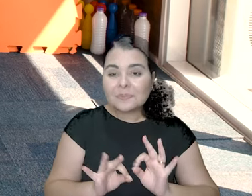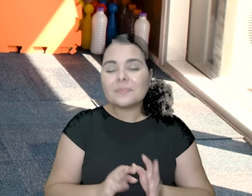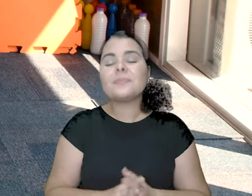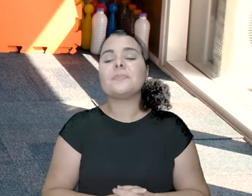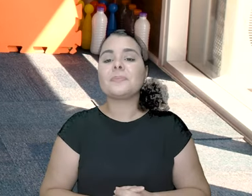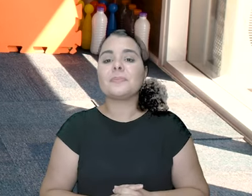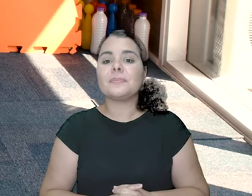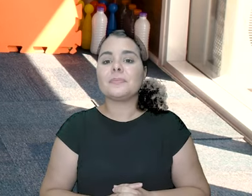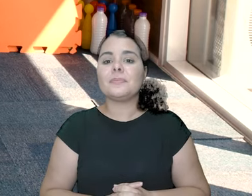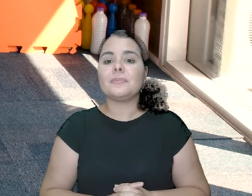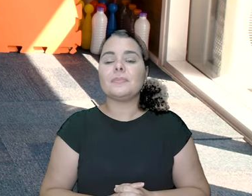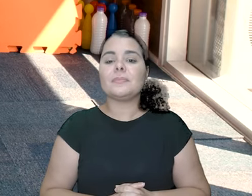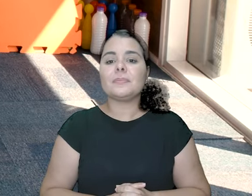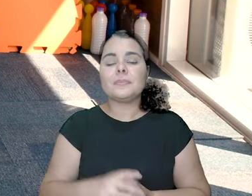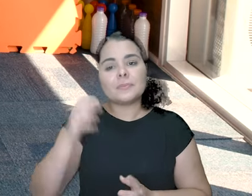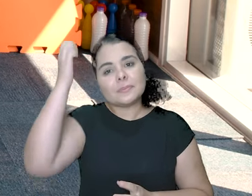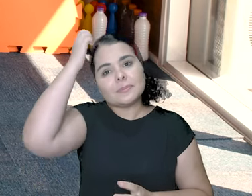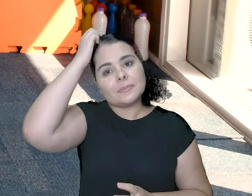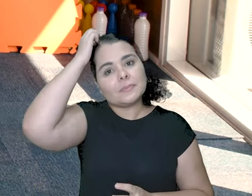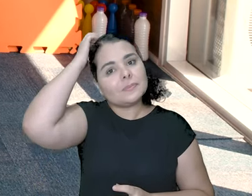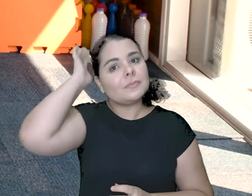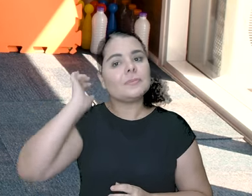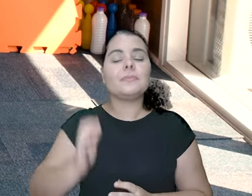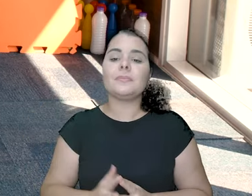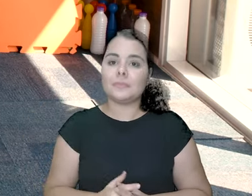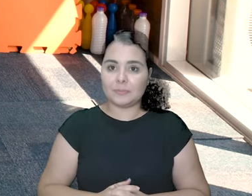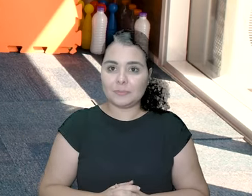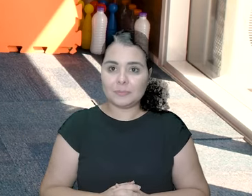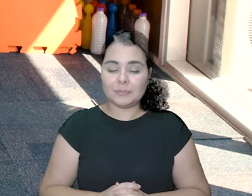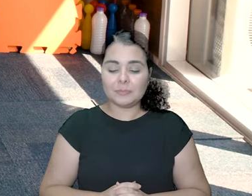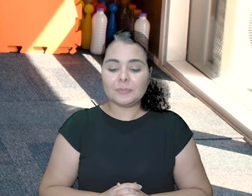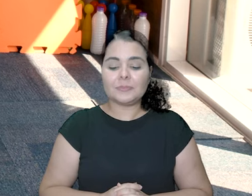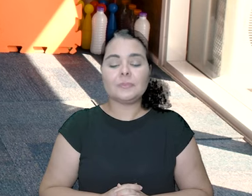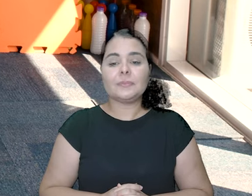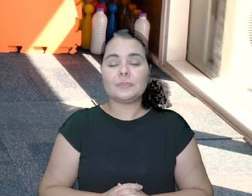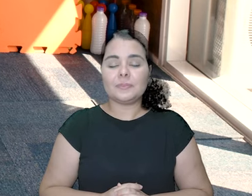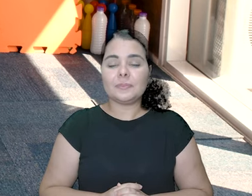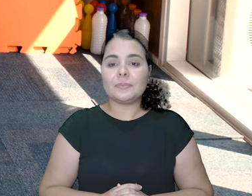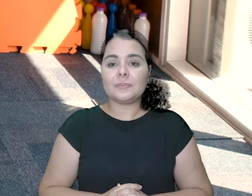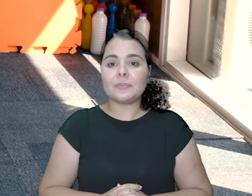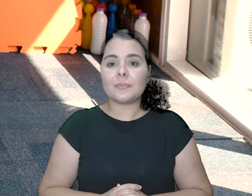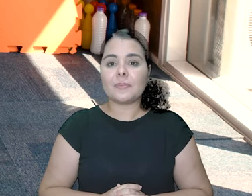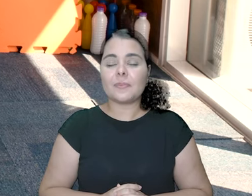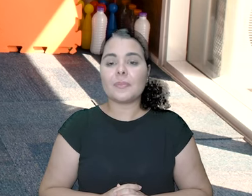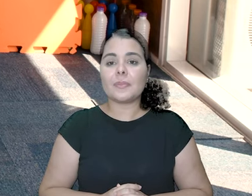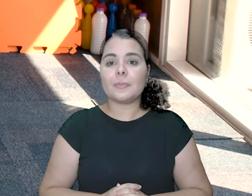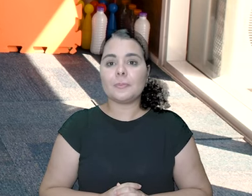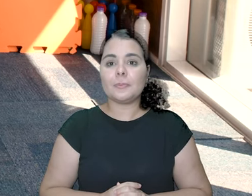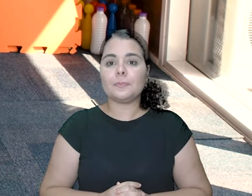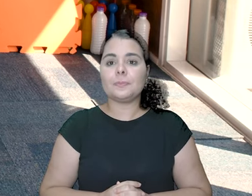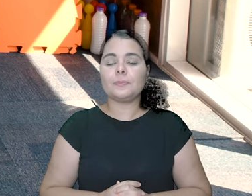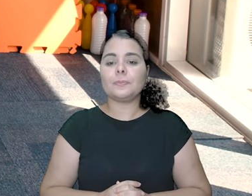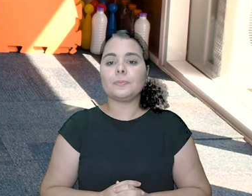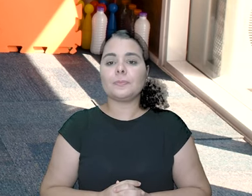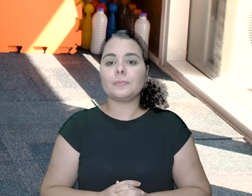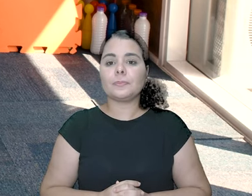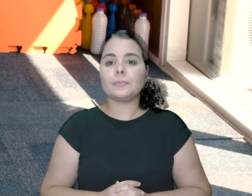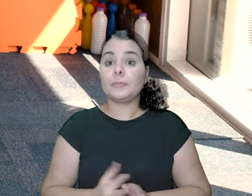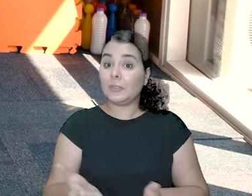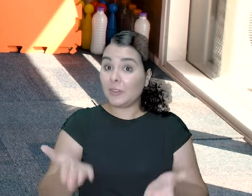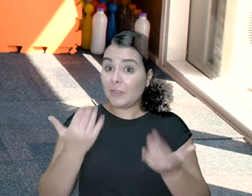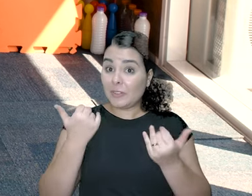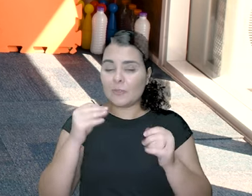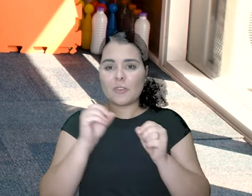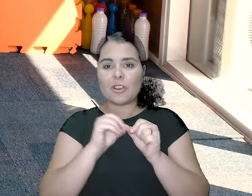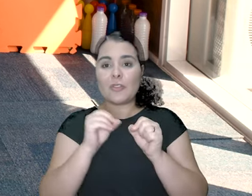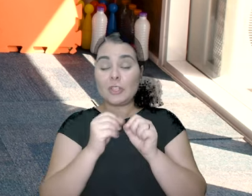Preparados? Posição inicial. Afasta as pernas. Afasta o braço.